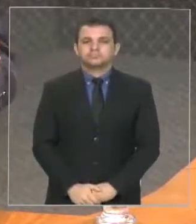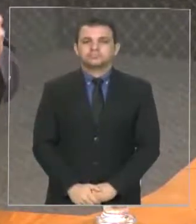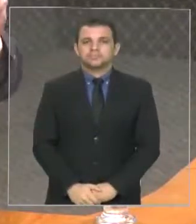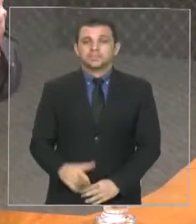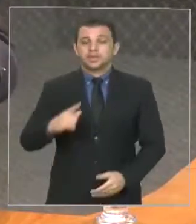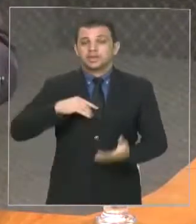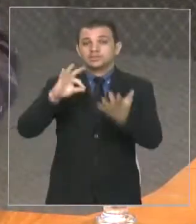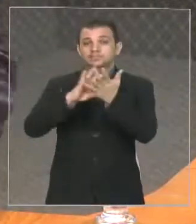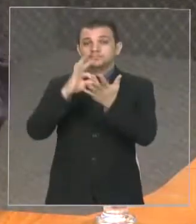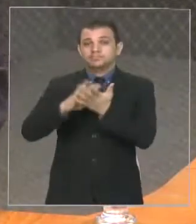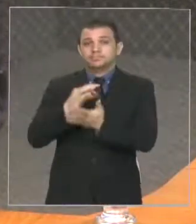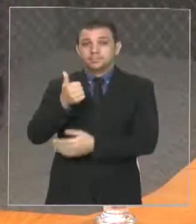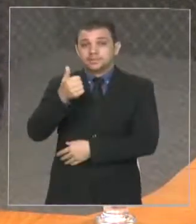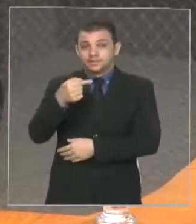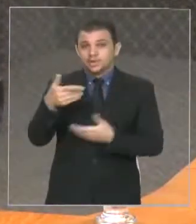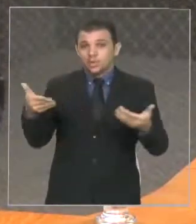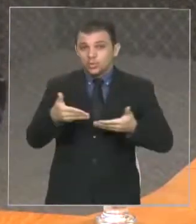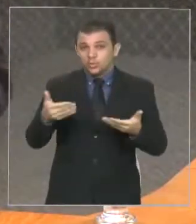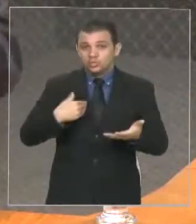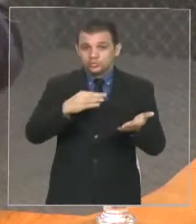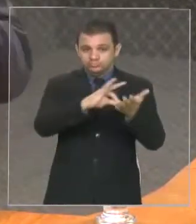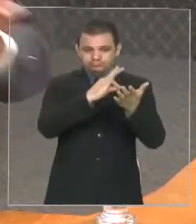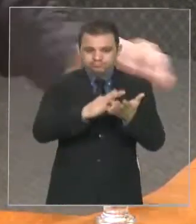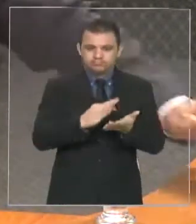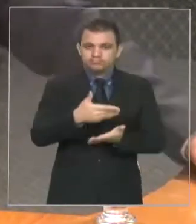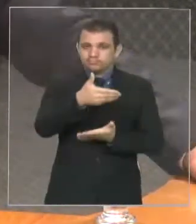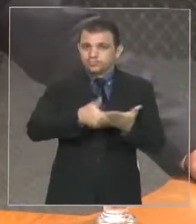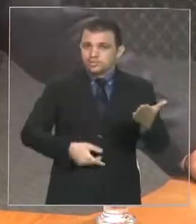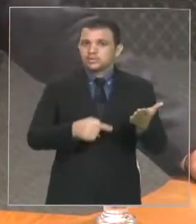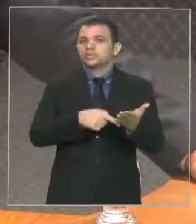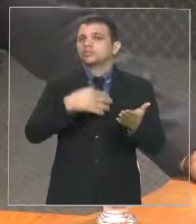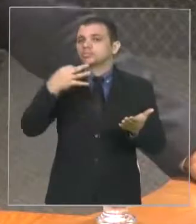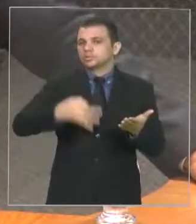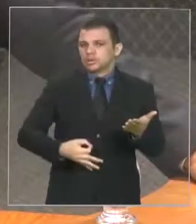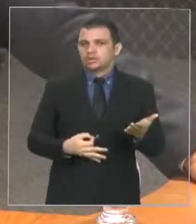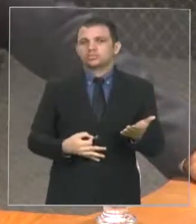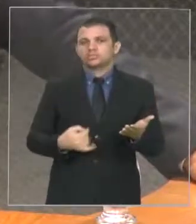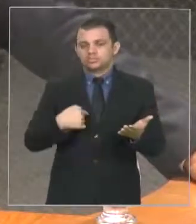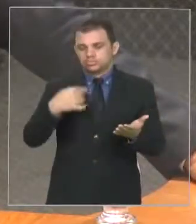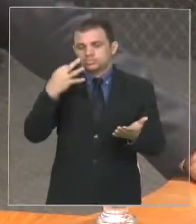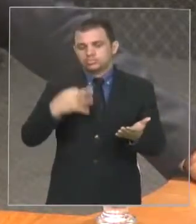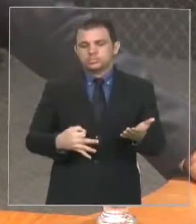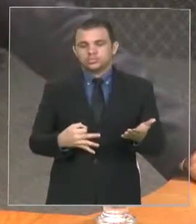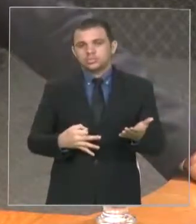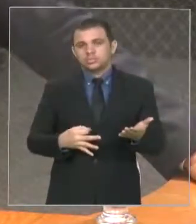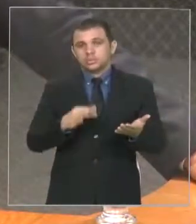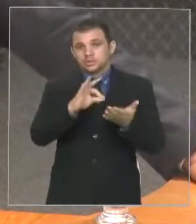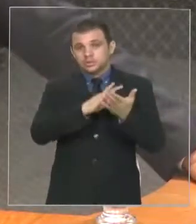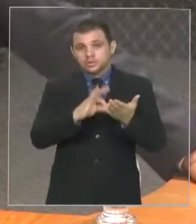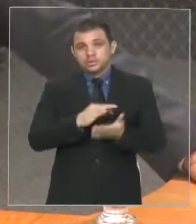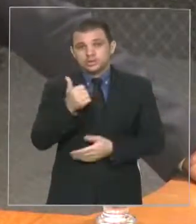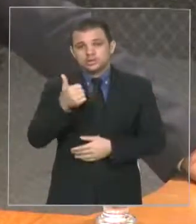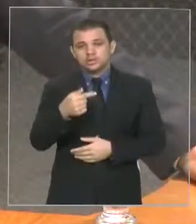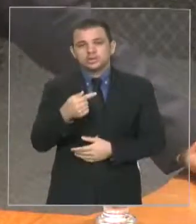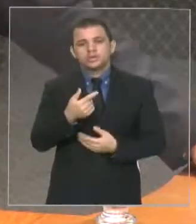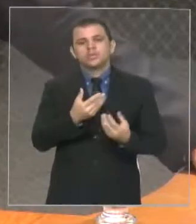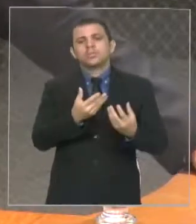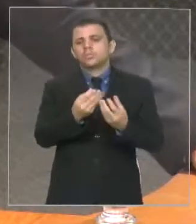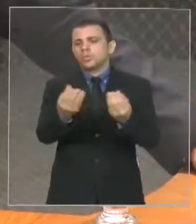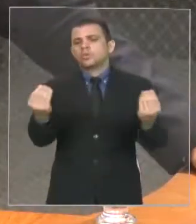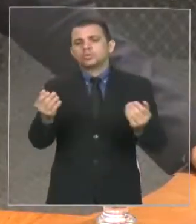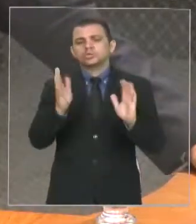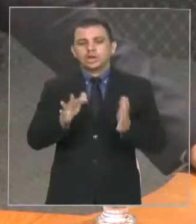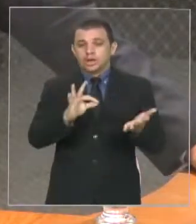assinaturas que tenho hoje aqui, tenho certeza, tenho certeza que muitos deles serão forçados a